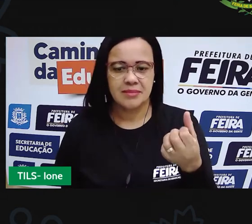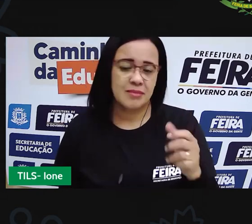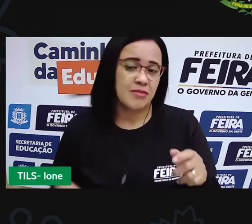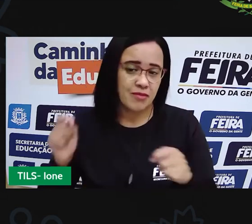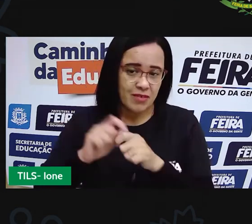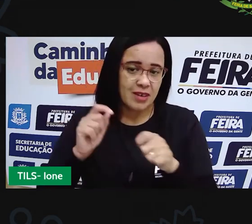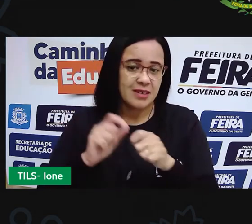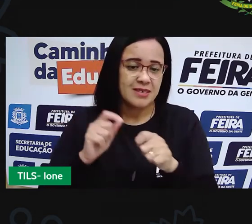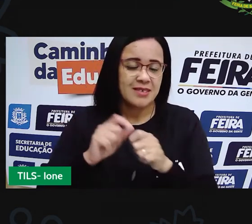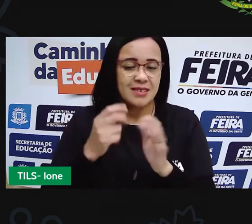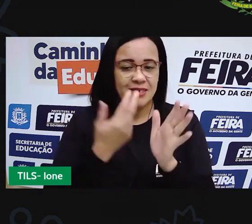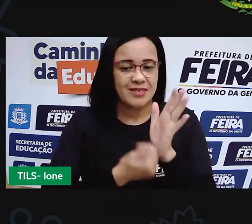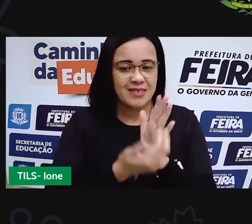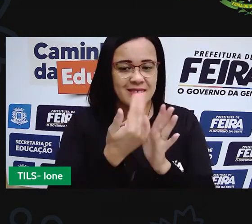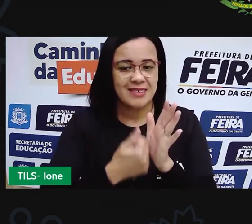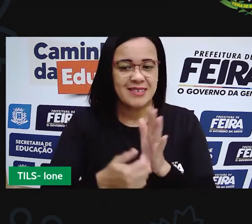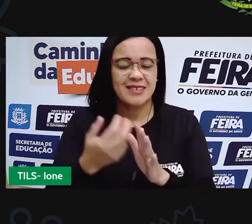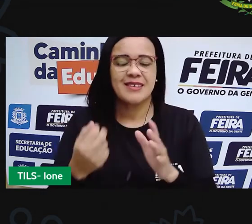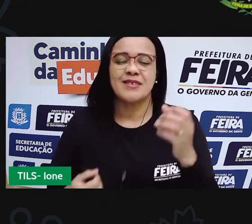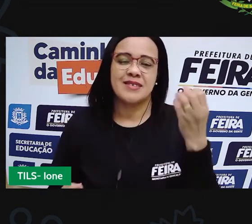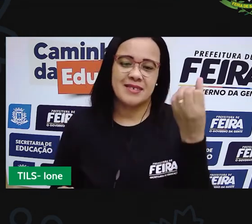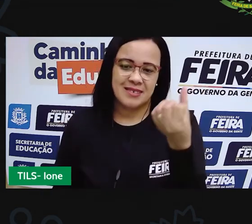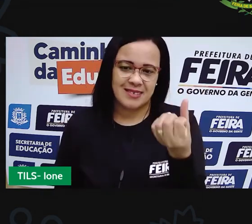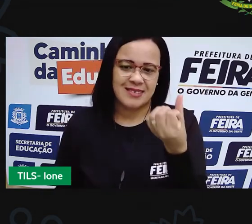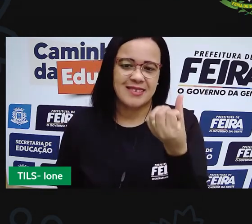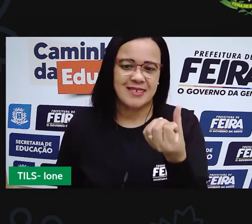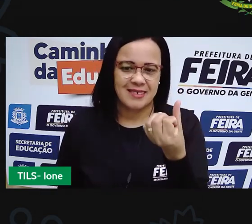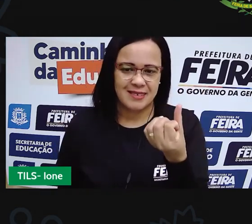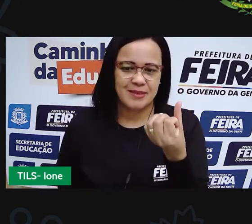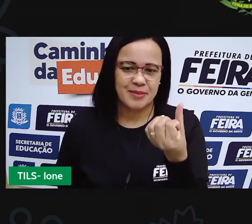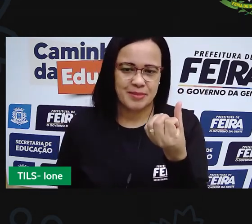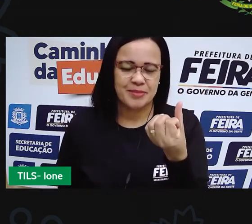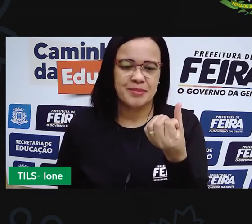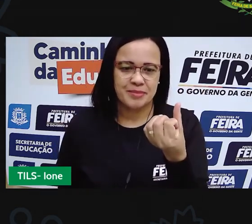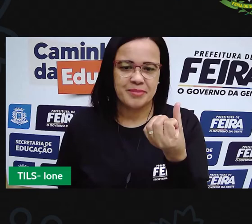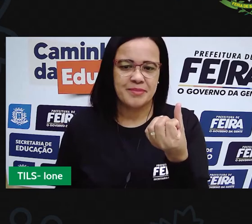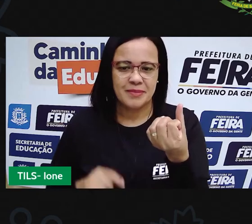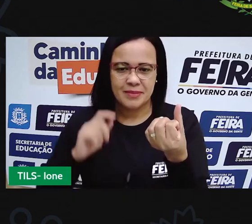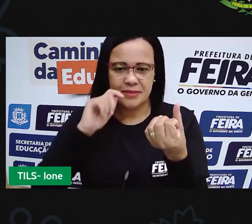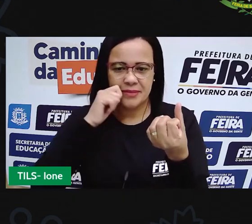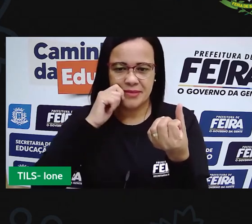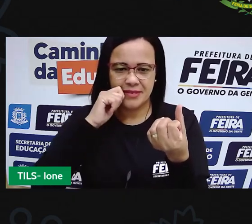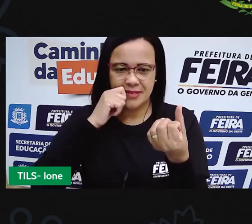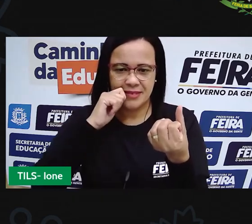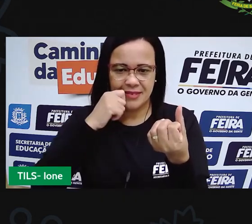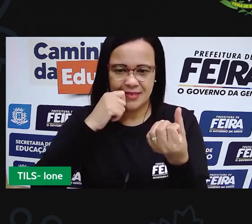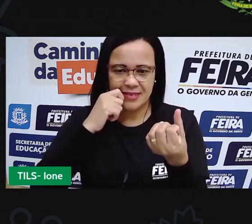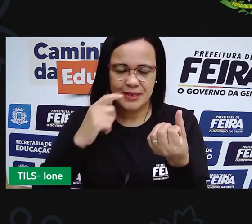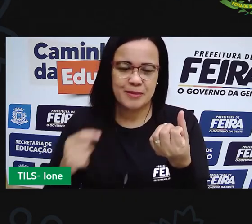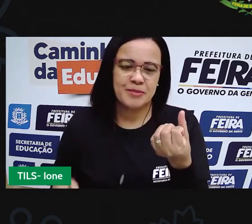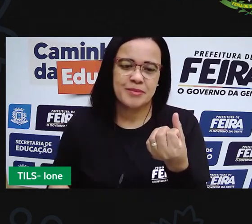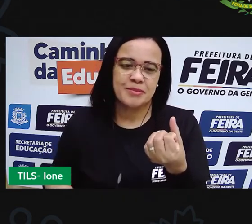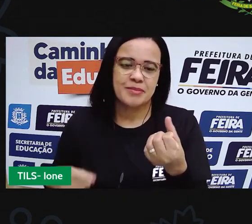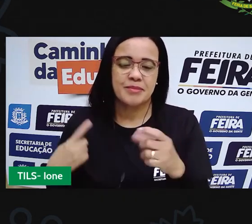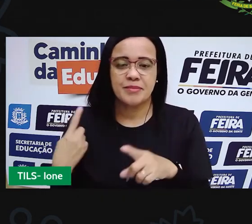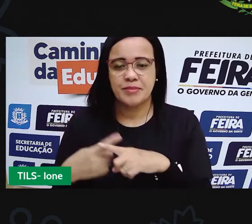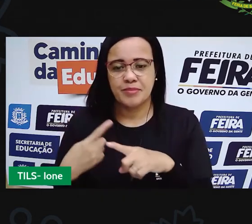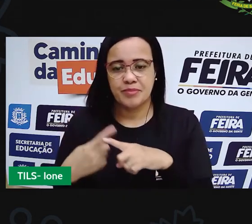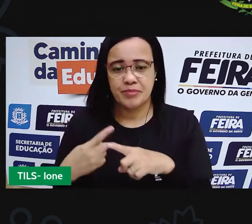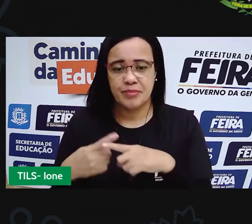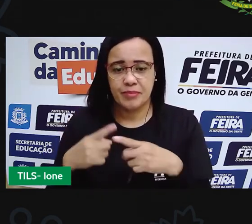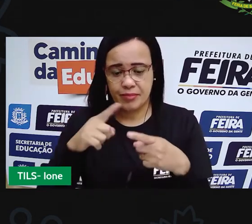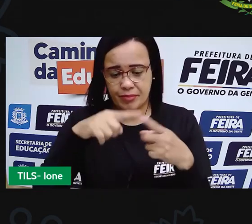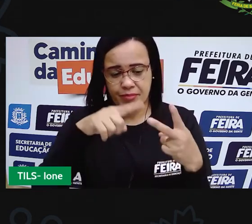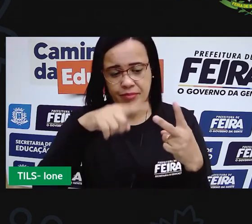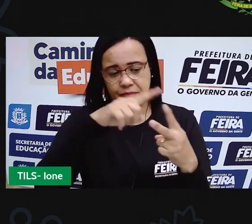retângulo a gente precisou de seis palitos porque duas dois